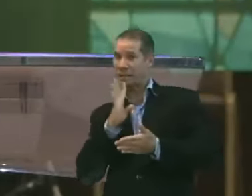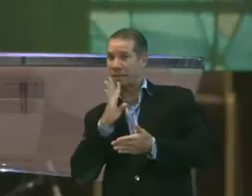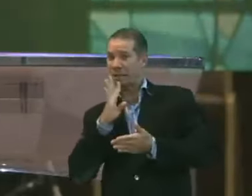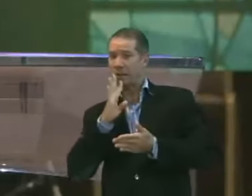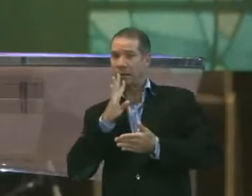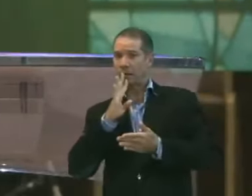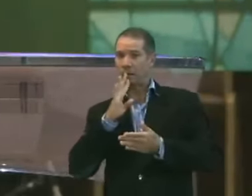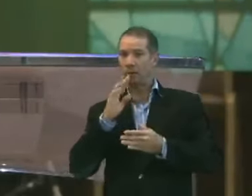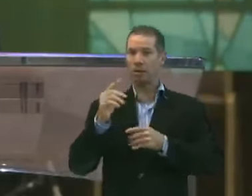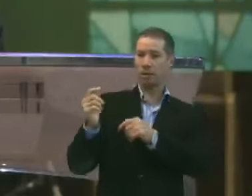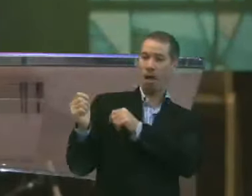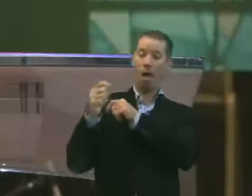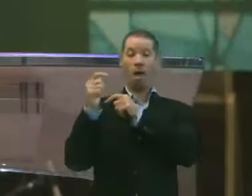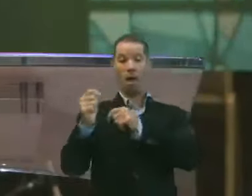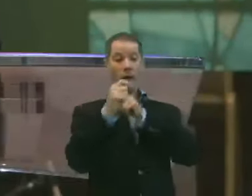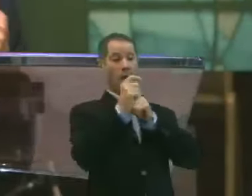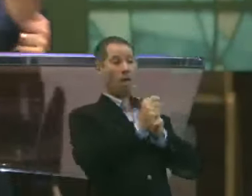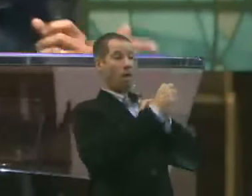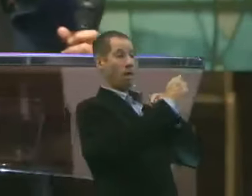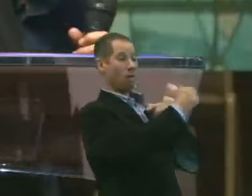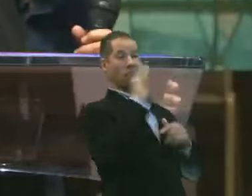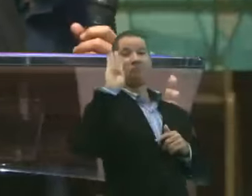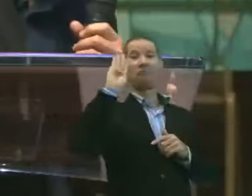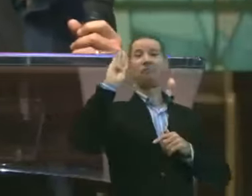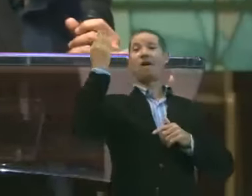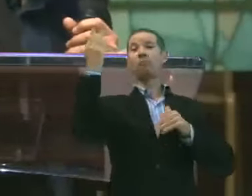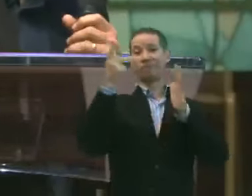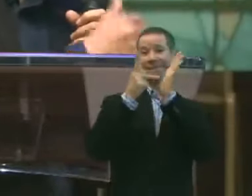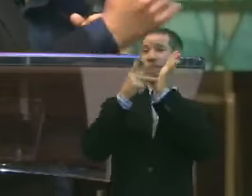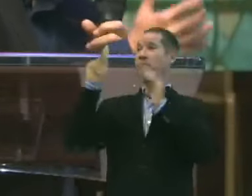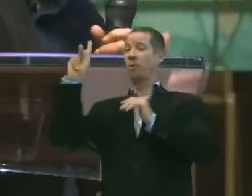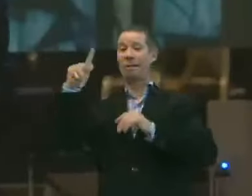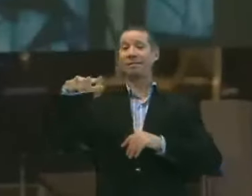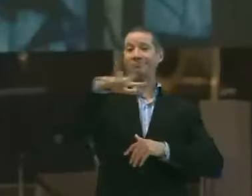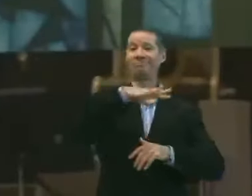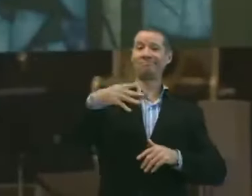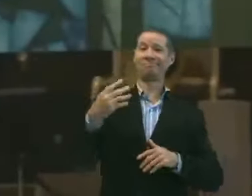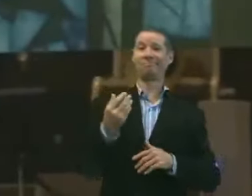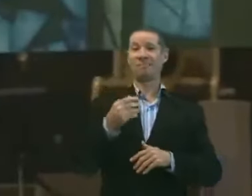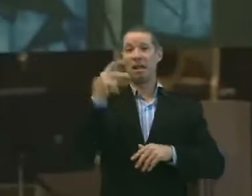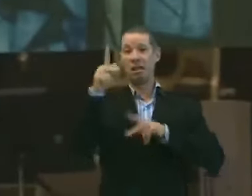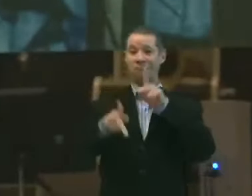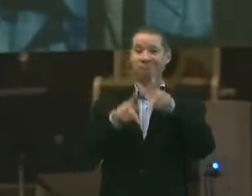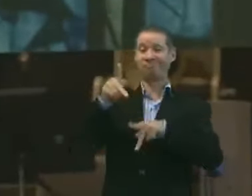iludidos por qualquer falsa promessa. Promessa de homem.